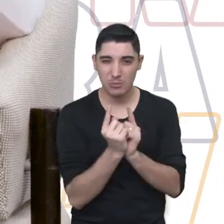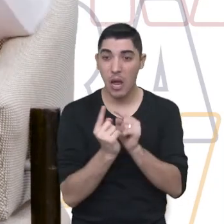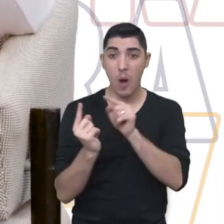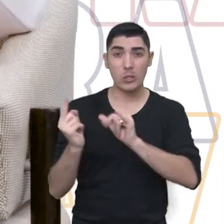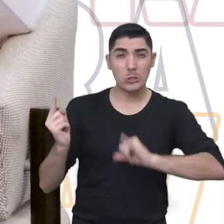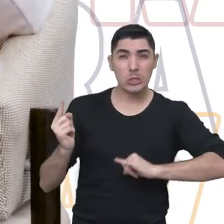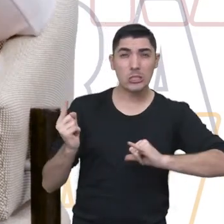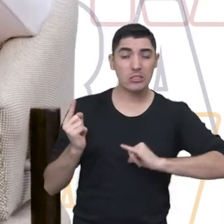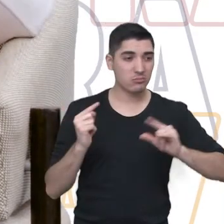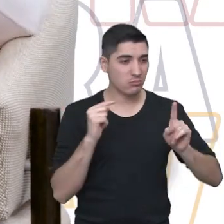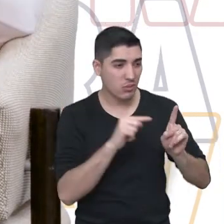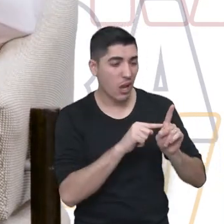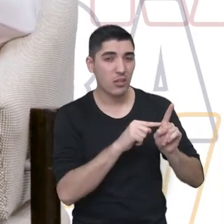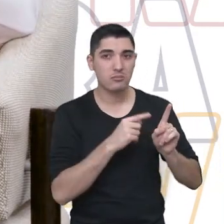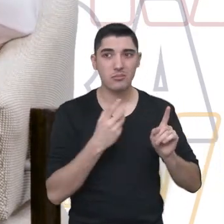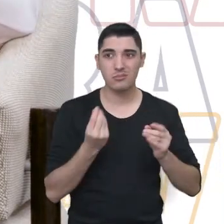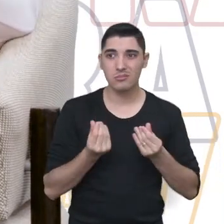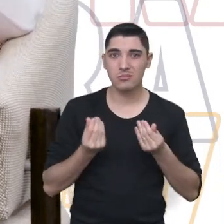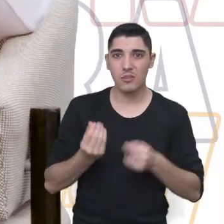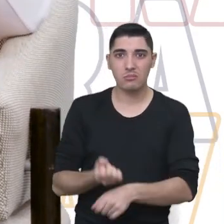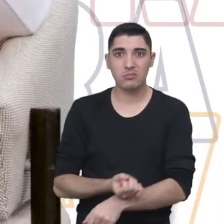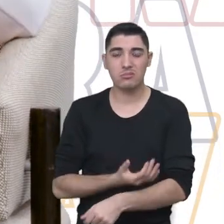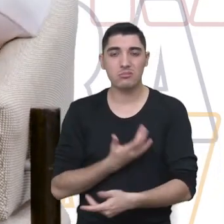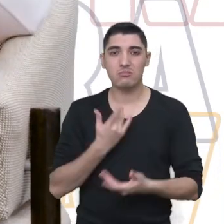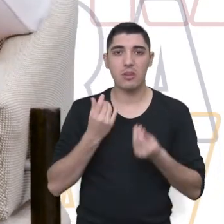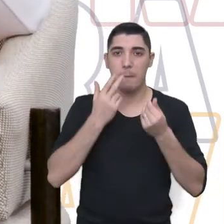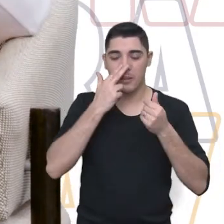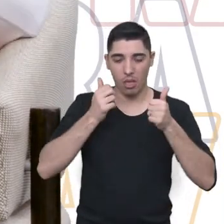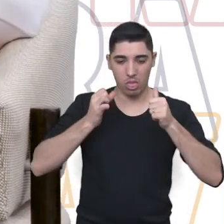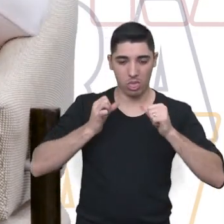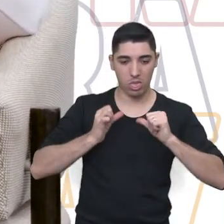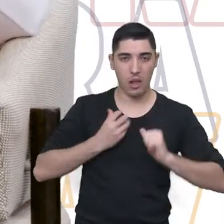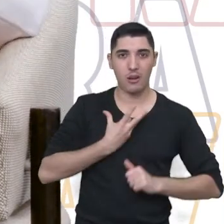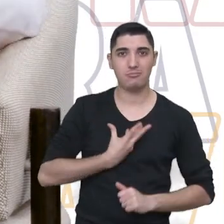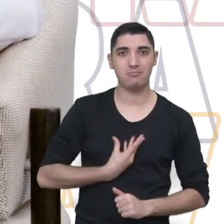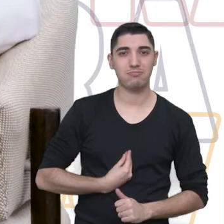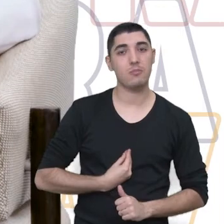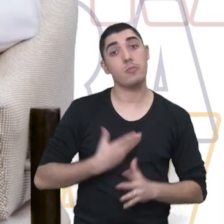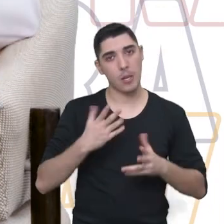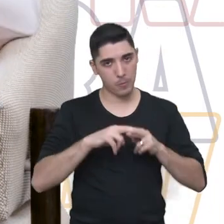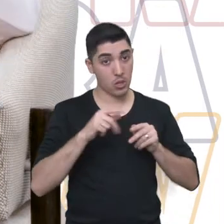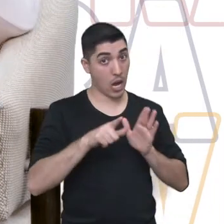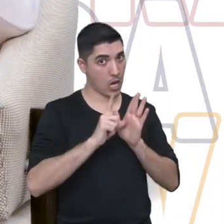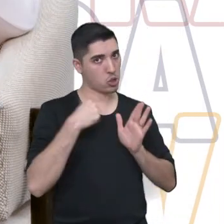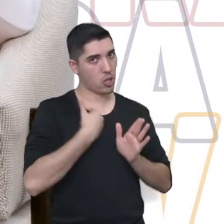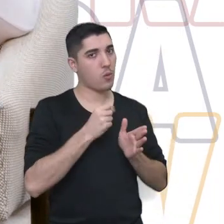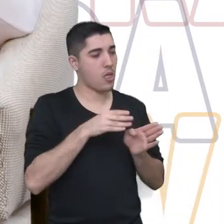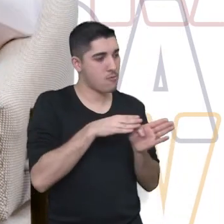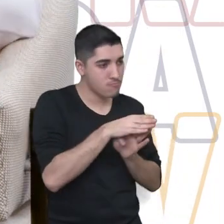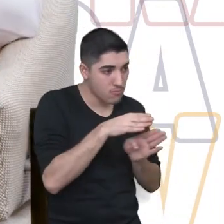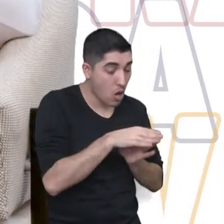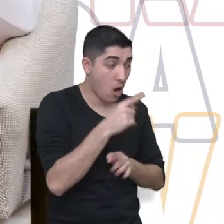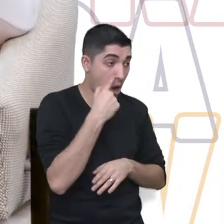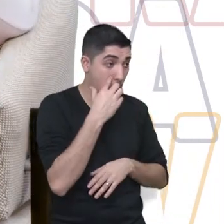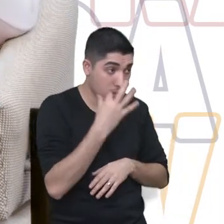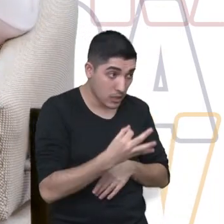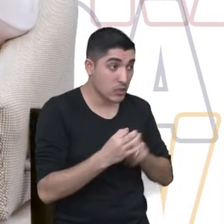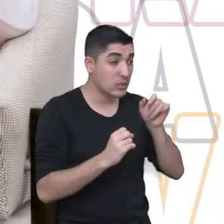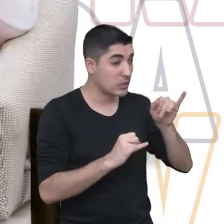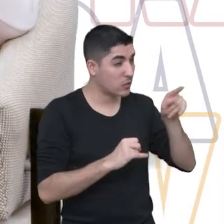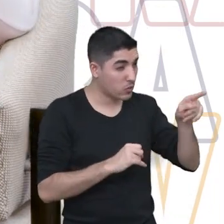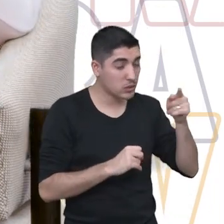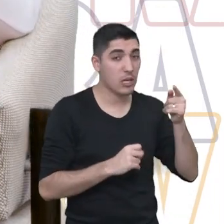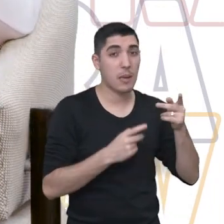outro. E eu só vou descobrir isso trabalhando ali. Então, é comum as pessoas virem. A gente já orienta desde o início. Preste bem atenção. Se você